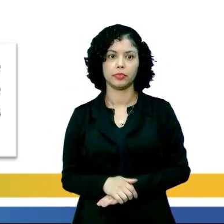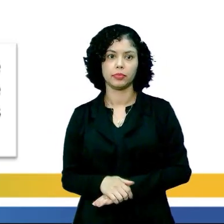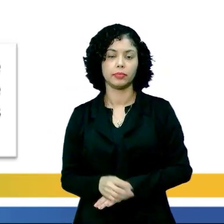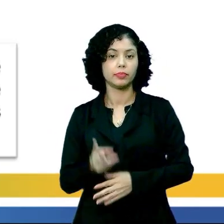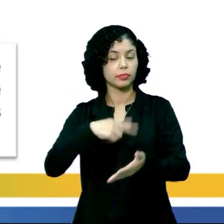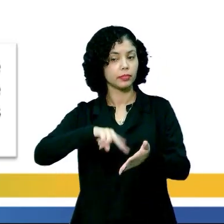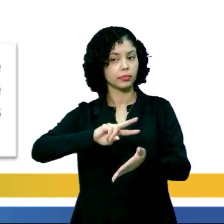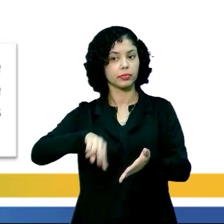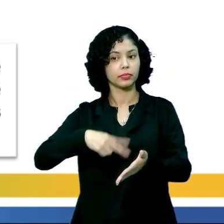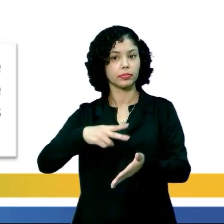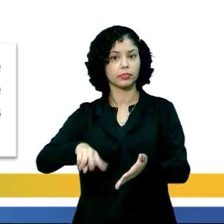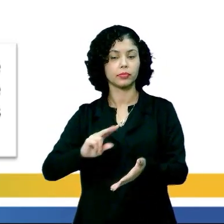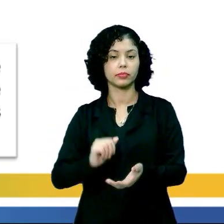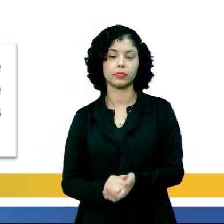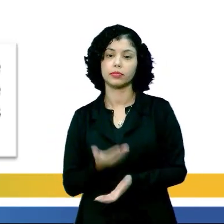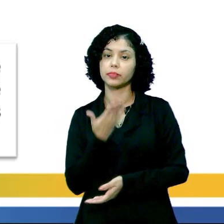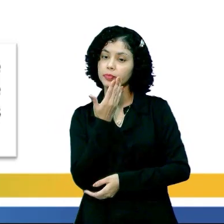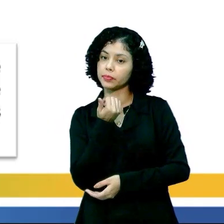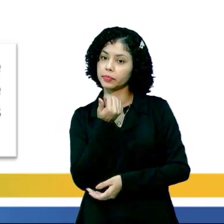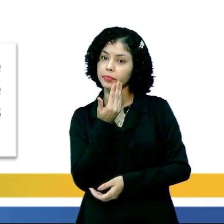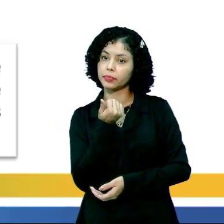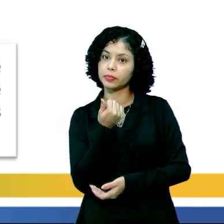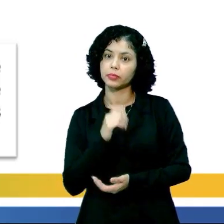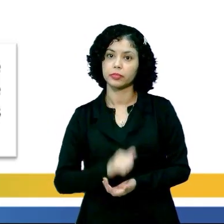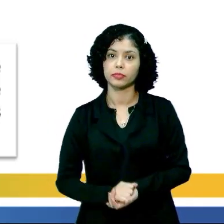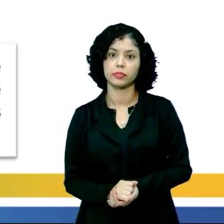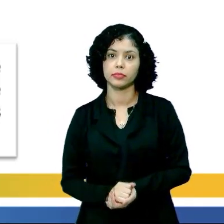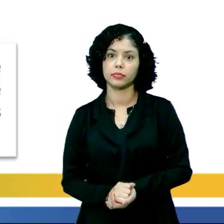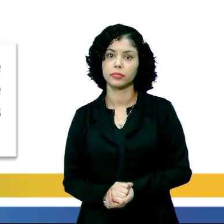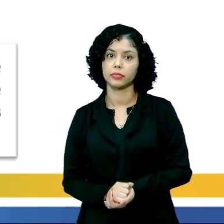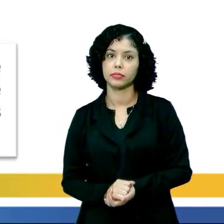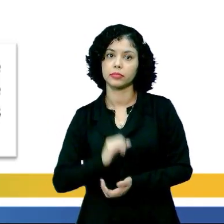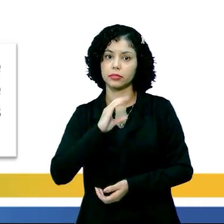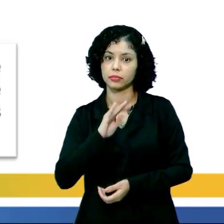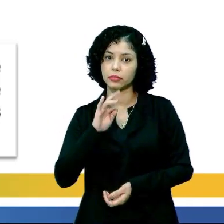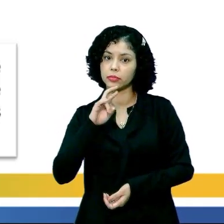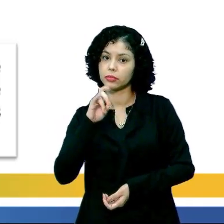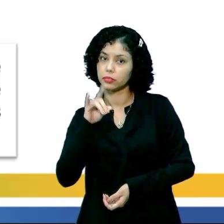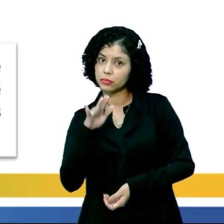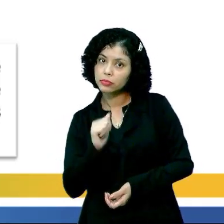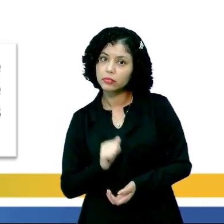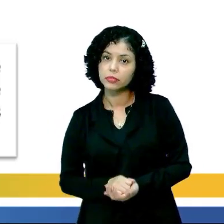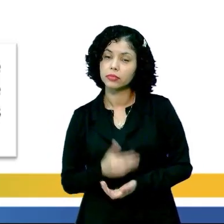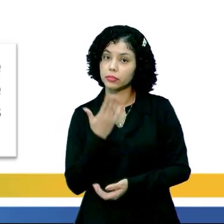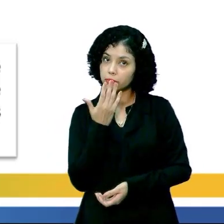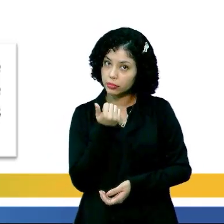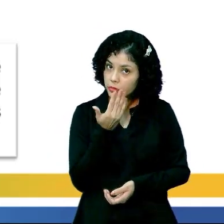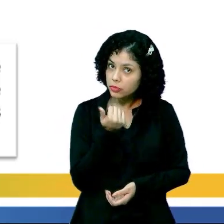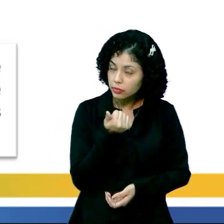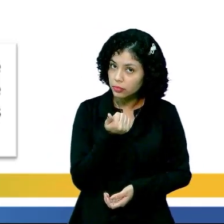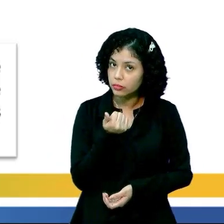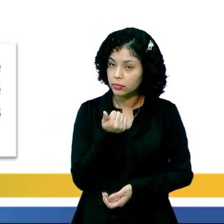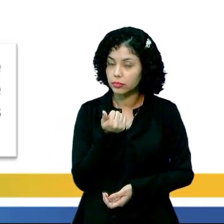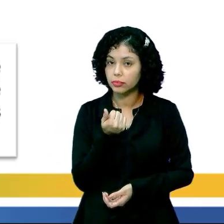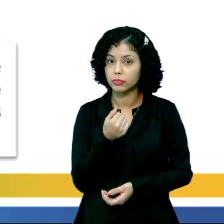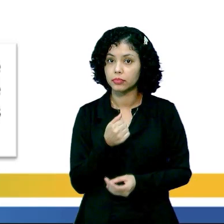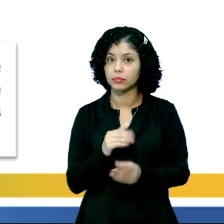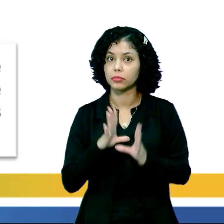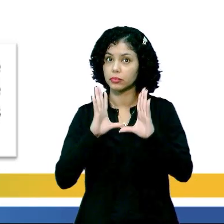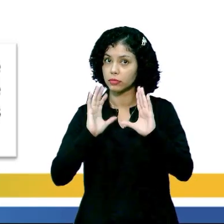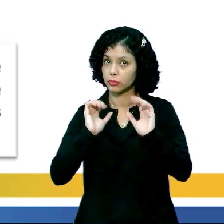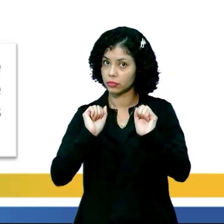as danças, a culinária. Não se engane com a culinária, tá? A comida, ela é